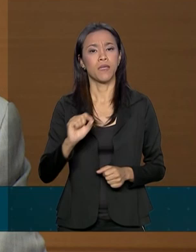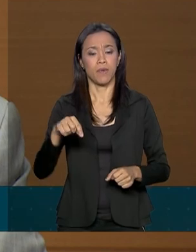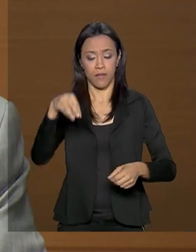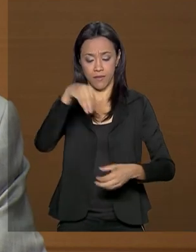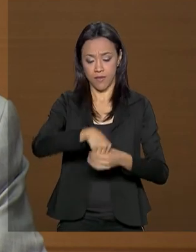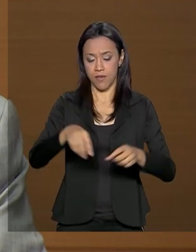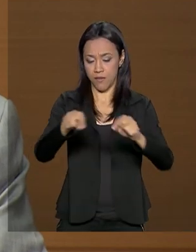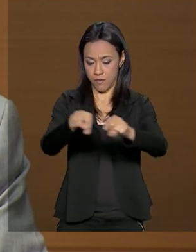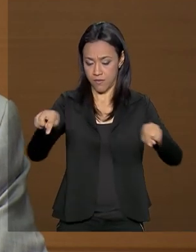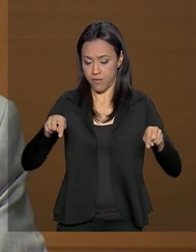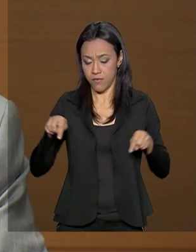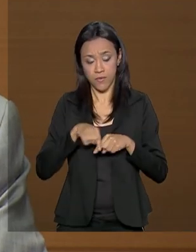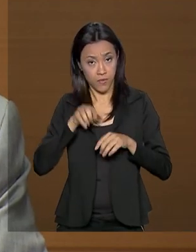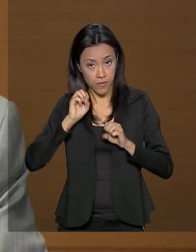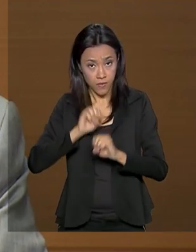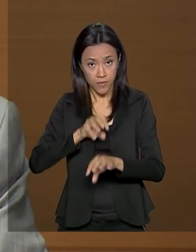aula,